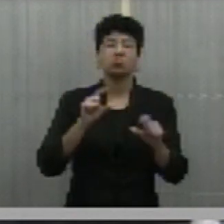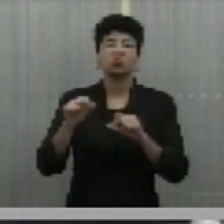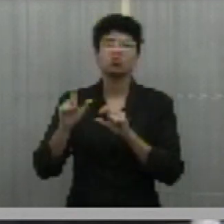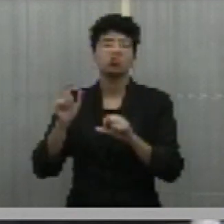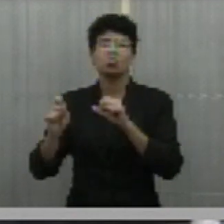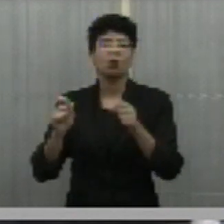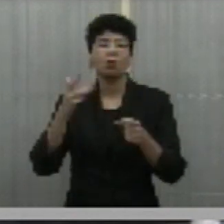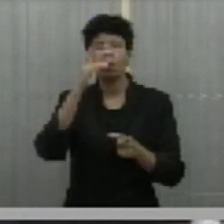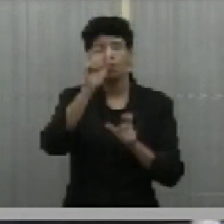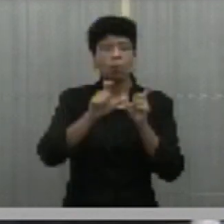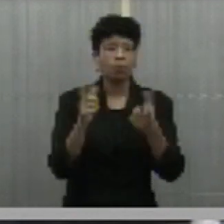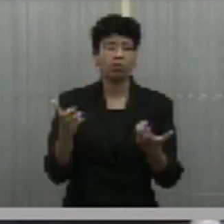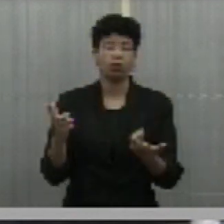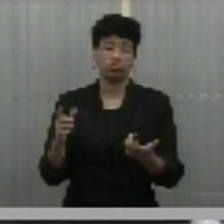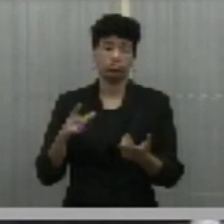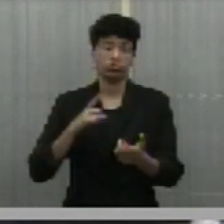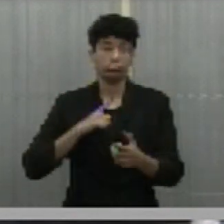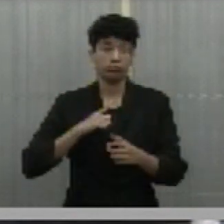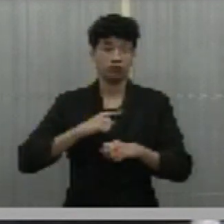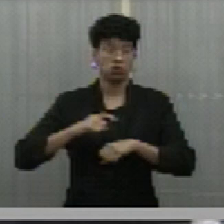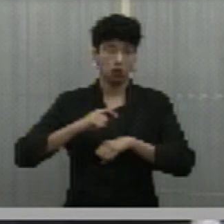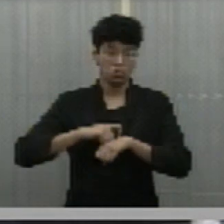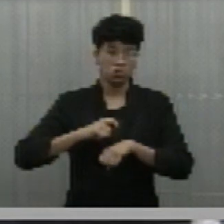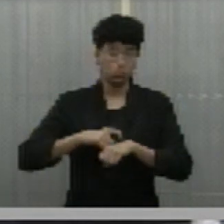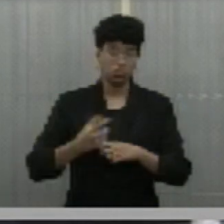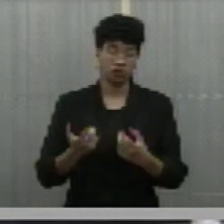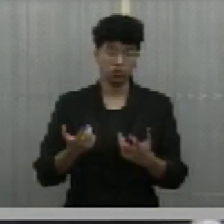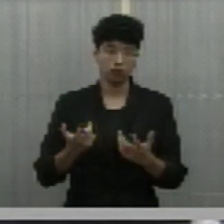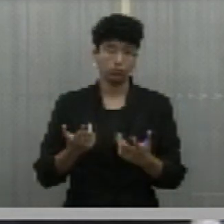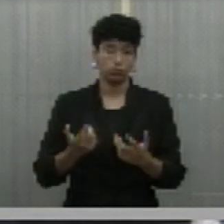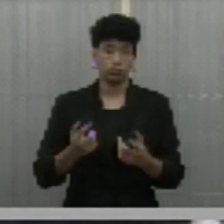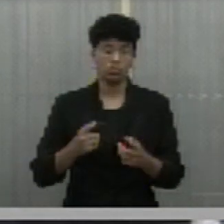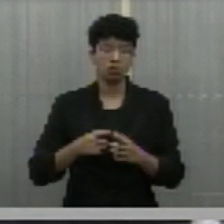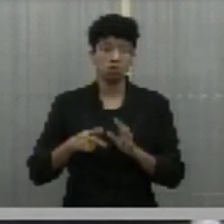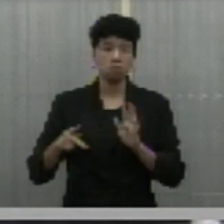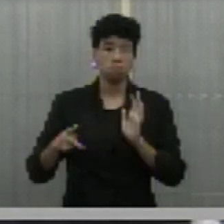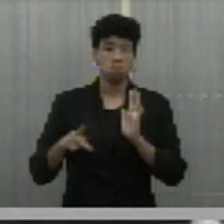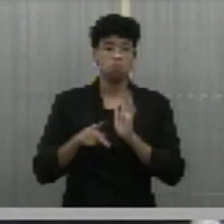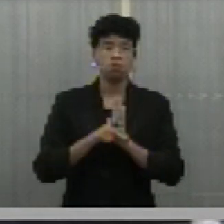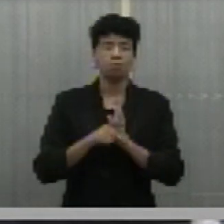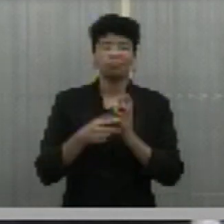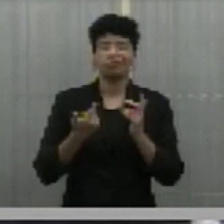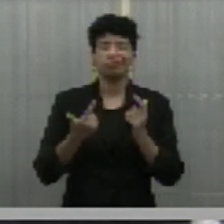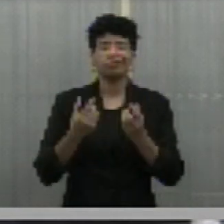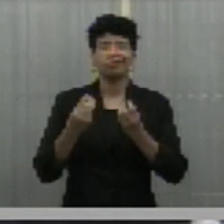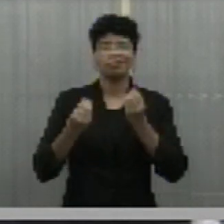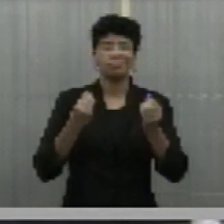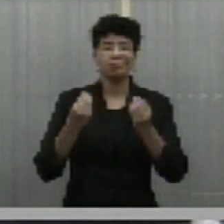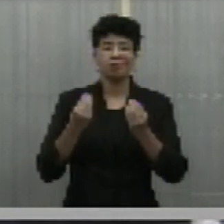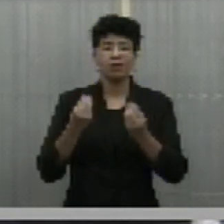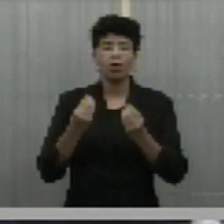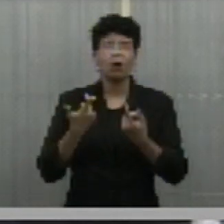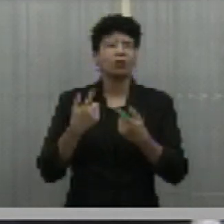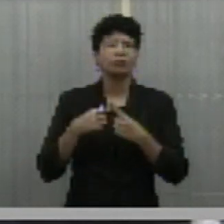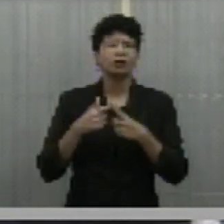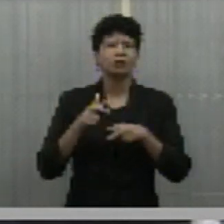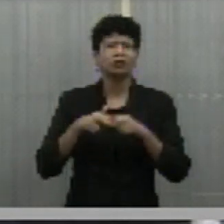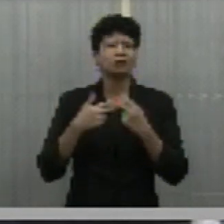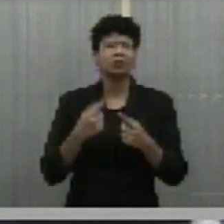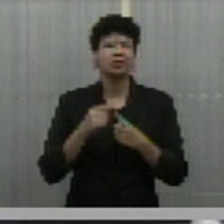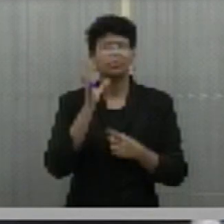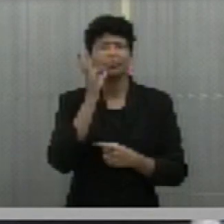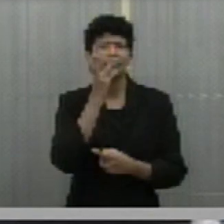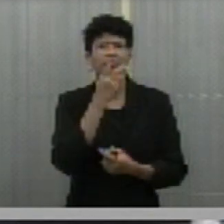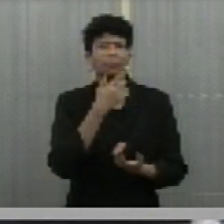situações que são absolutamente incompatíveis com a demora que precisa de uma atenção